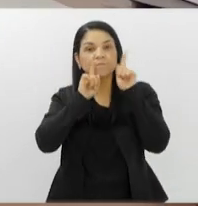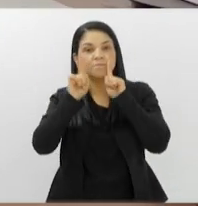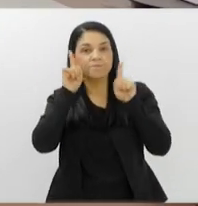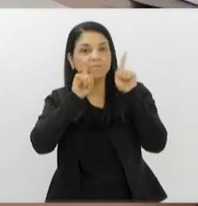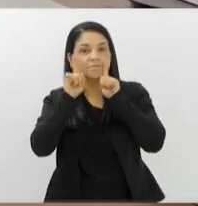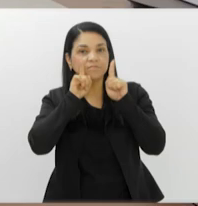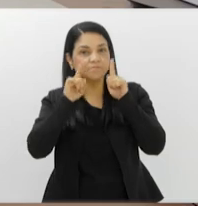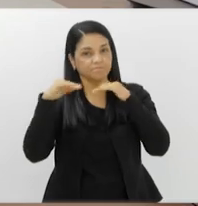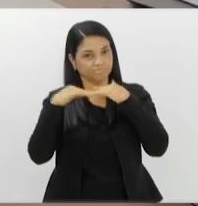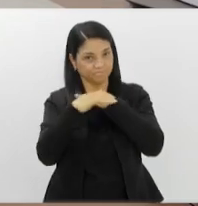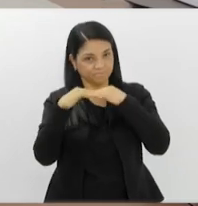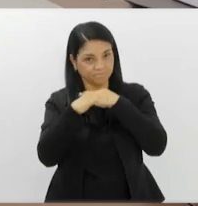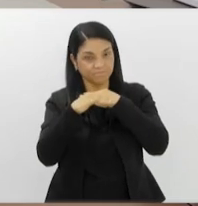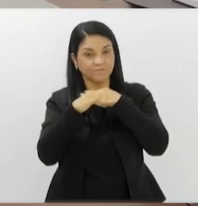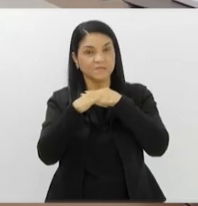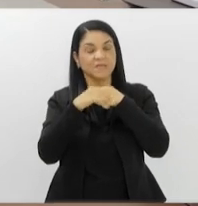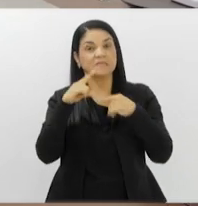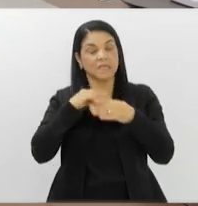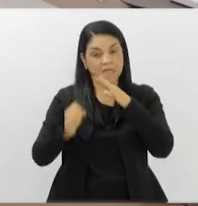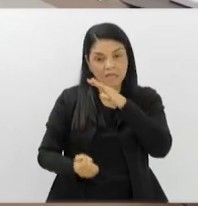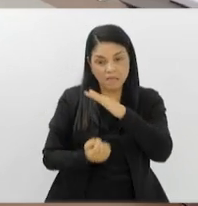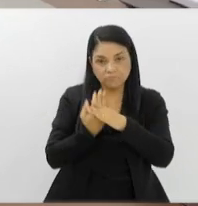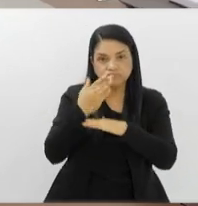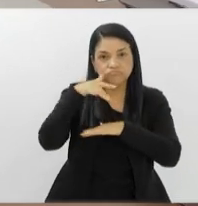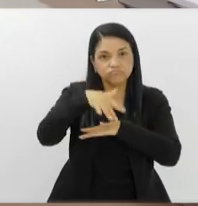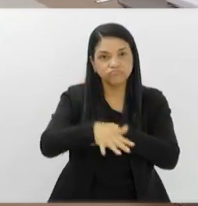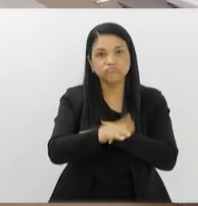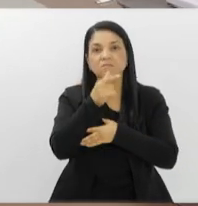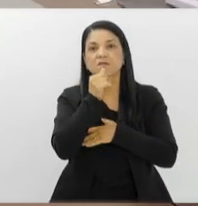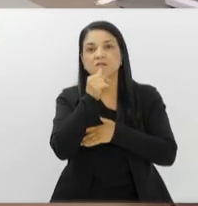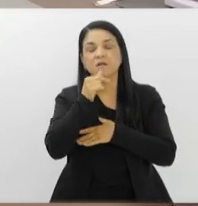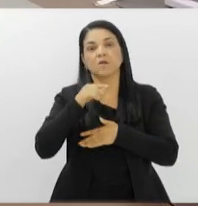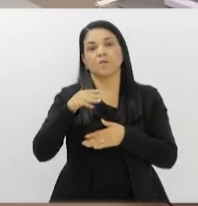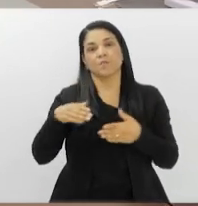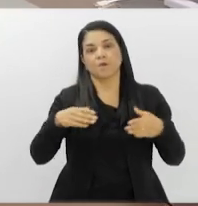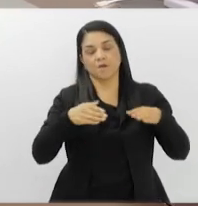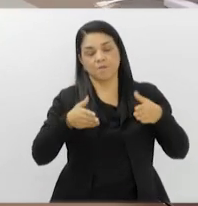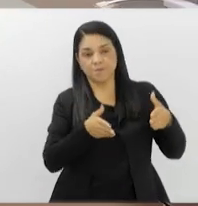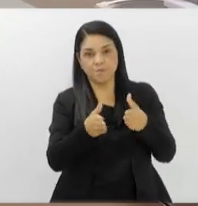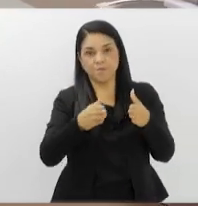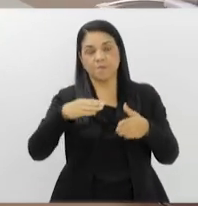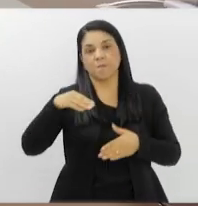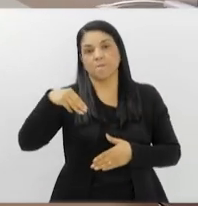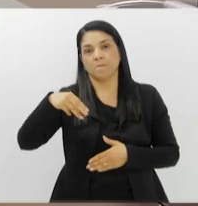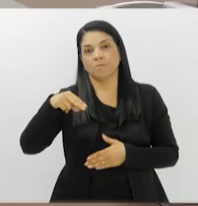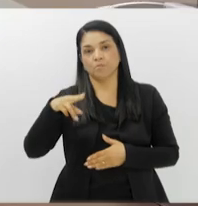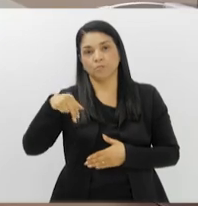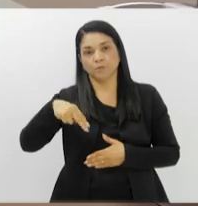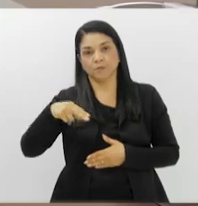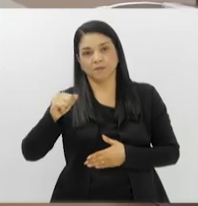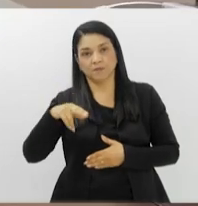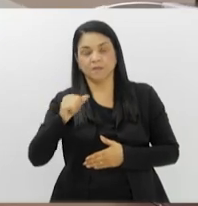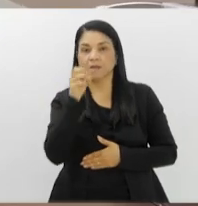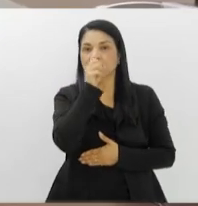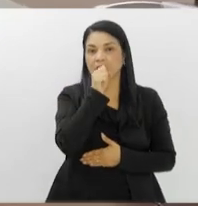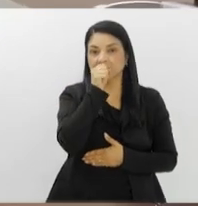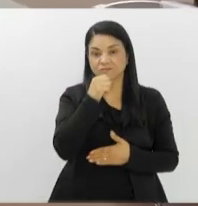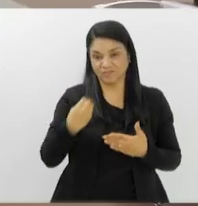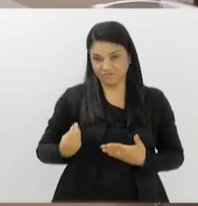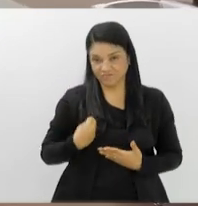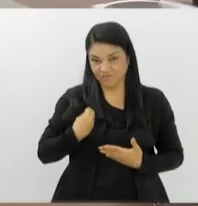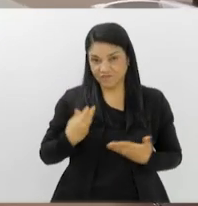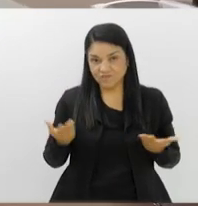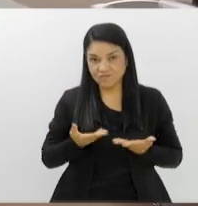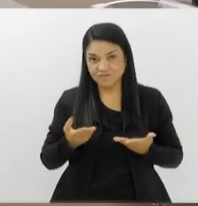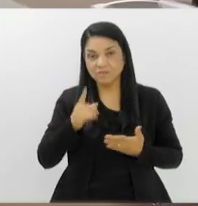Maricá, que tem como fonte de água o Canal de Munana e a Eta Laranjal, vive hoje